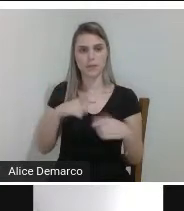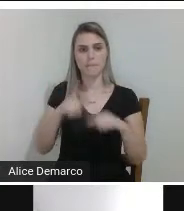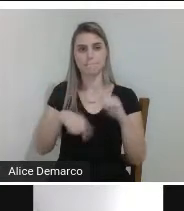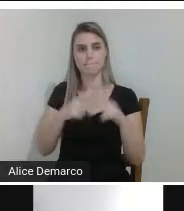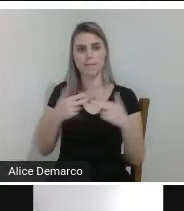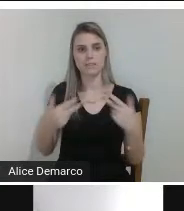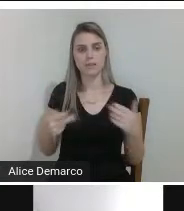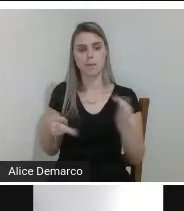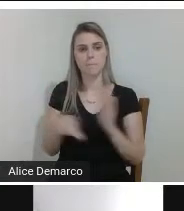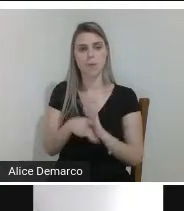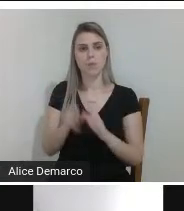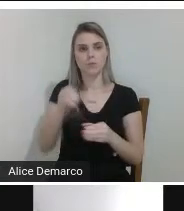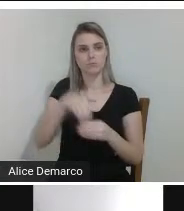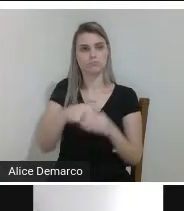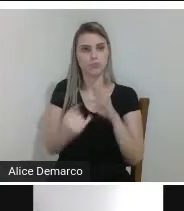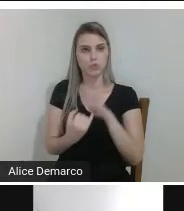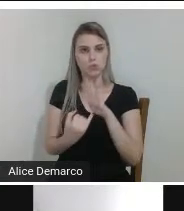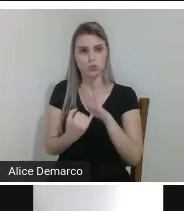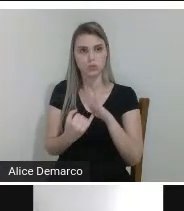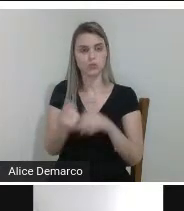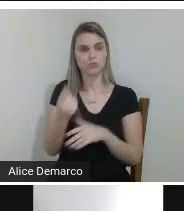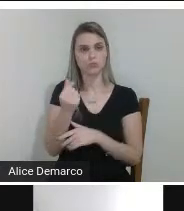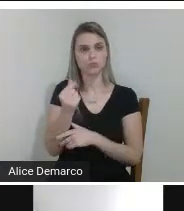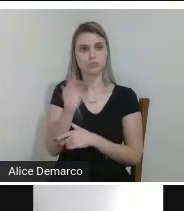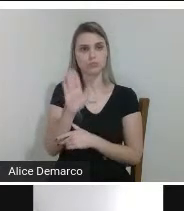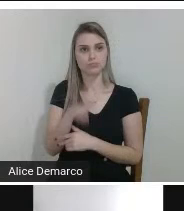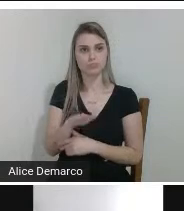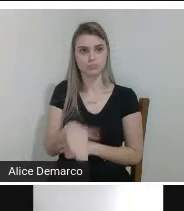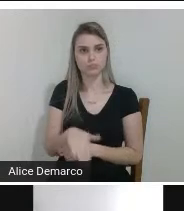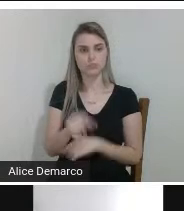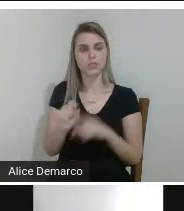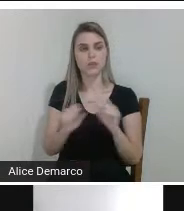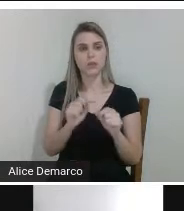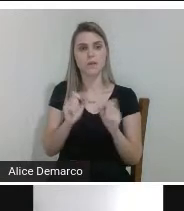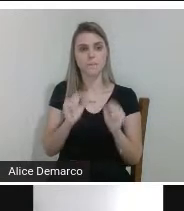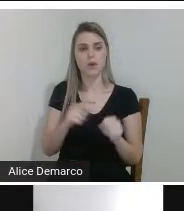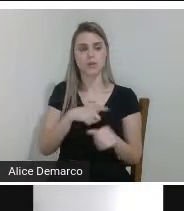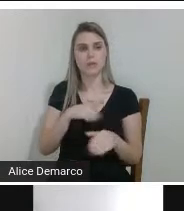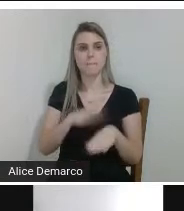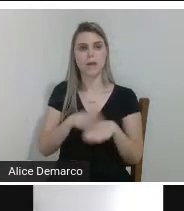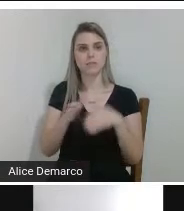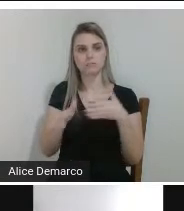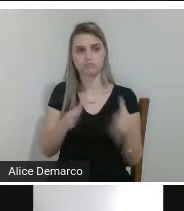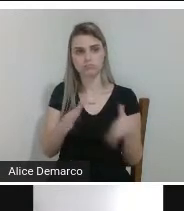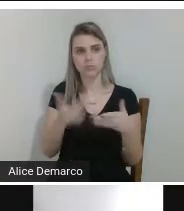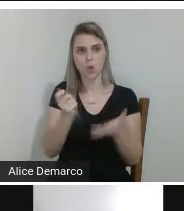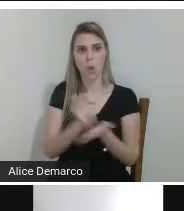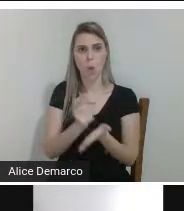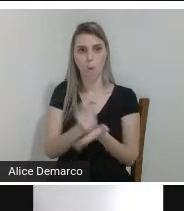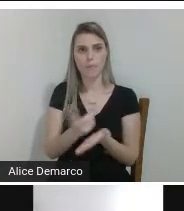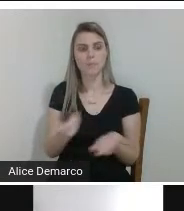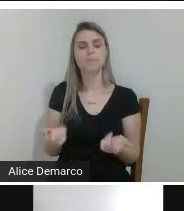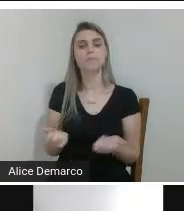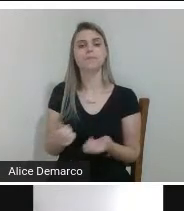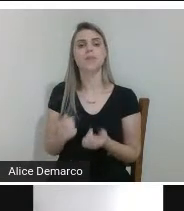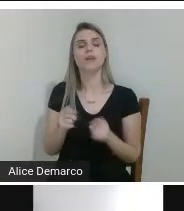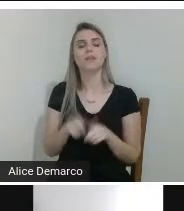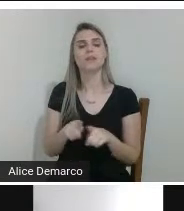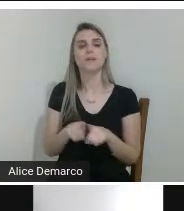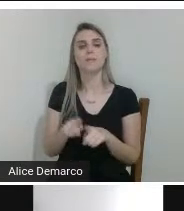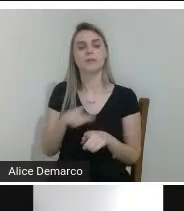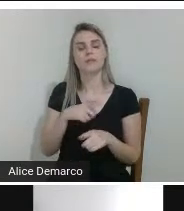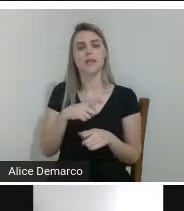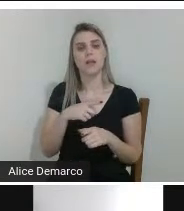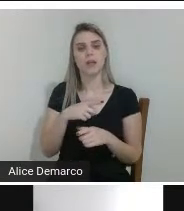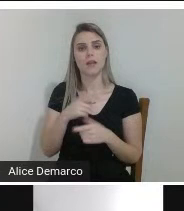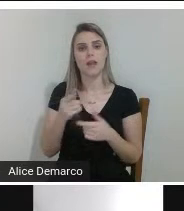instituto com baixo custo para que seja mais acessível atendendo as especificações de uma criança com